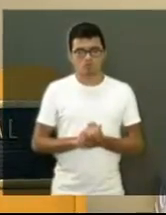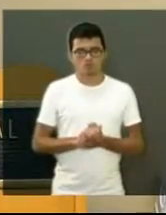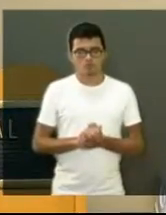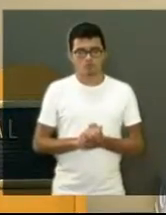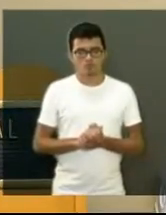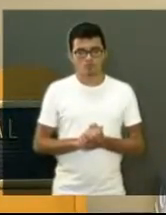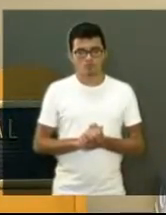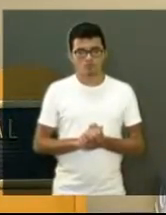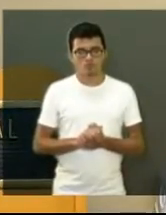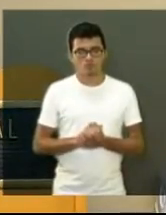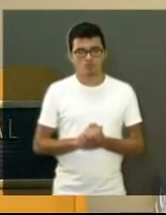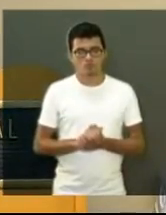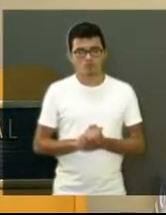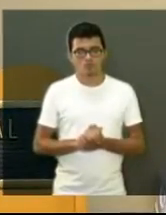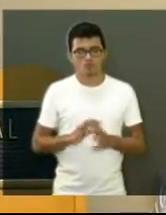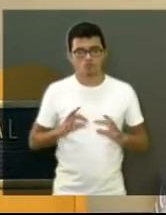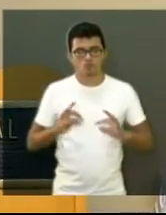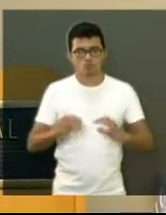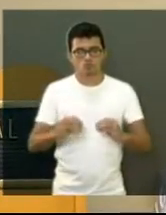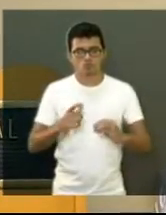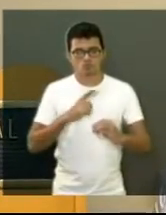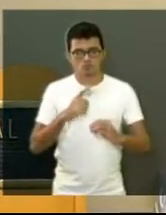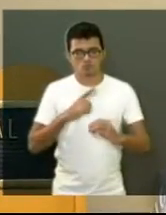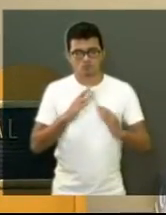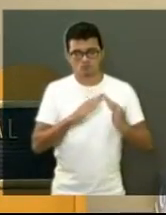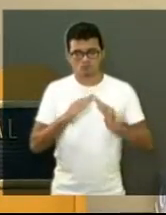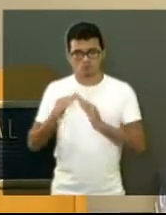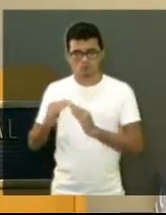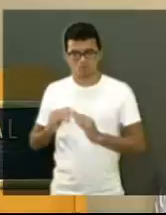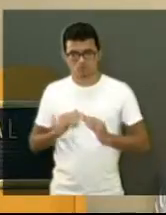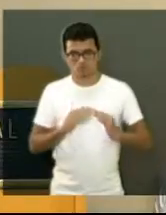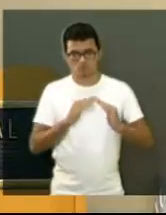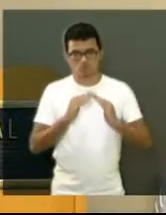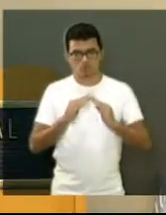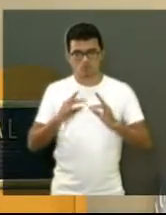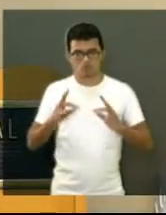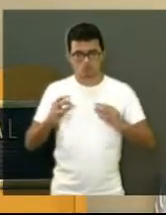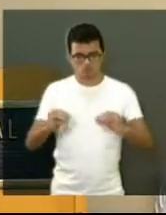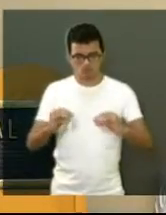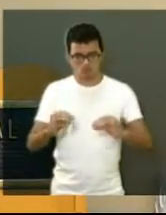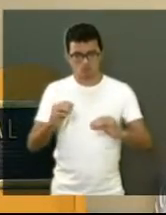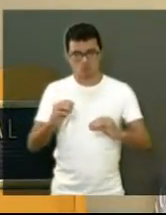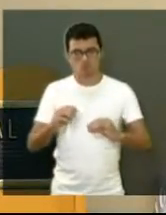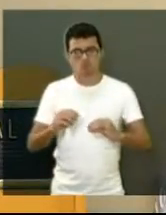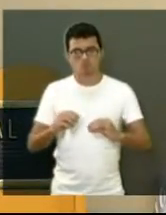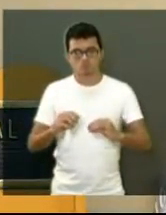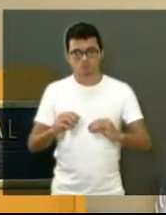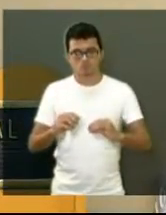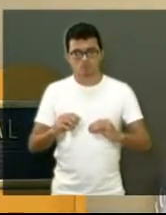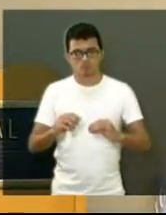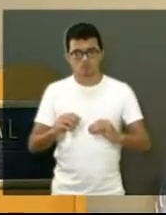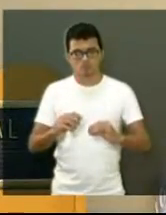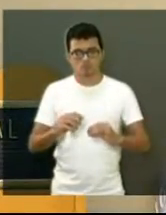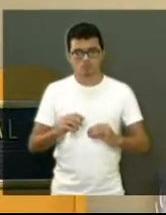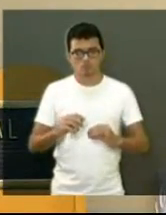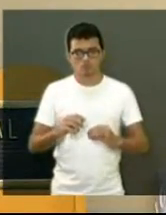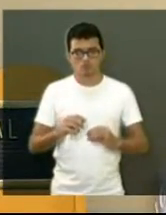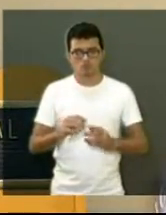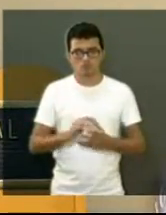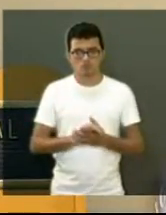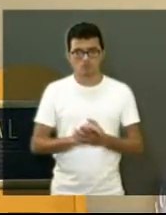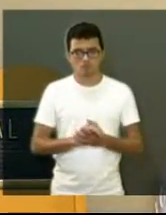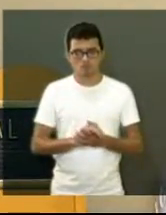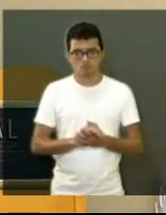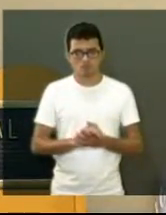e fica, e todas as residências desse local, dessa região aí, teve aid. dengue. Teve